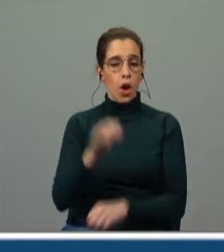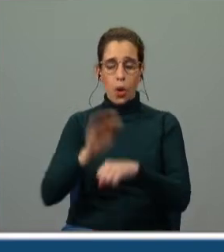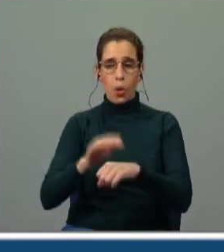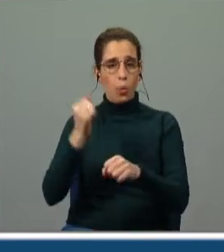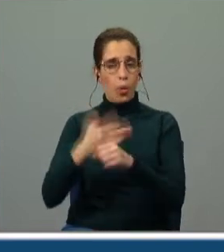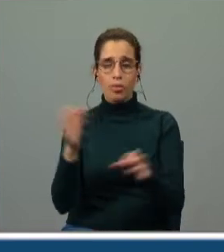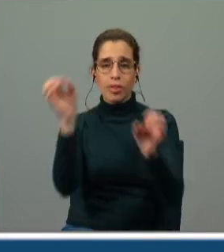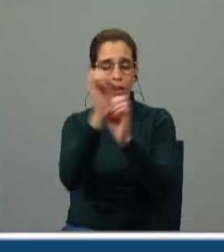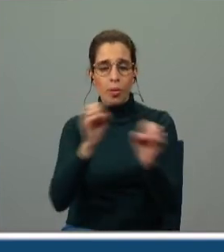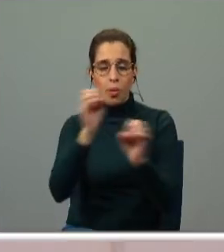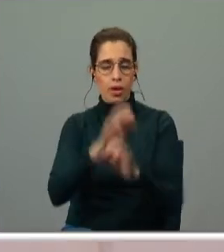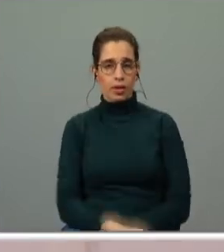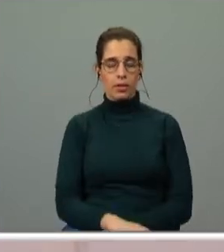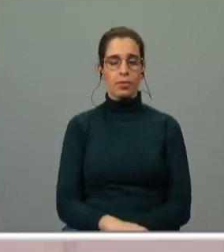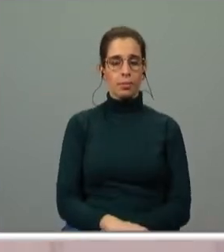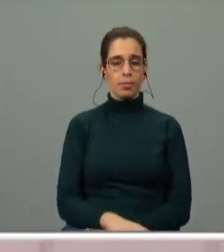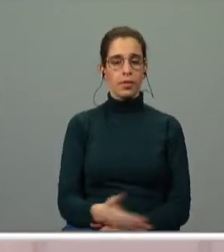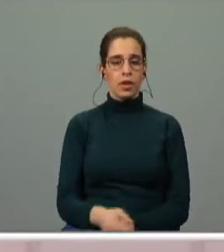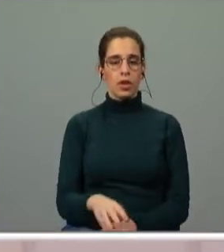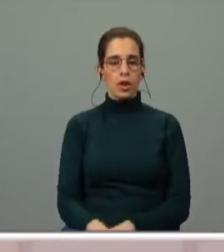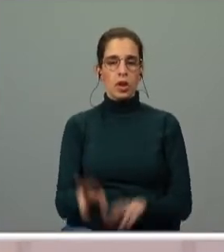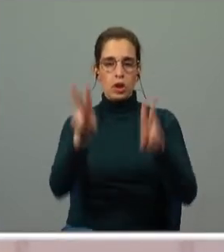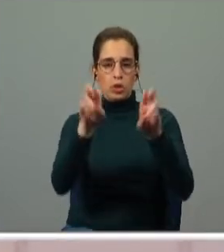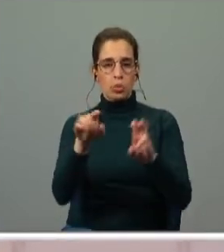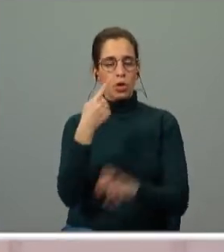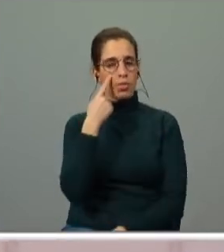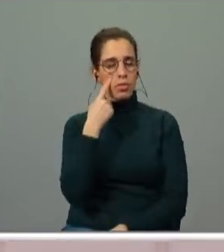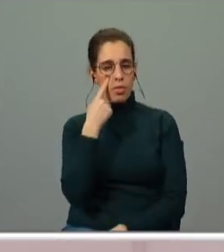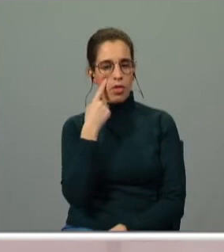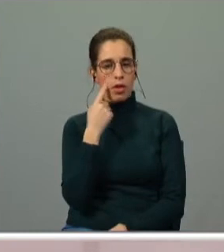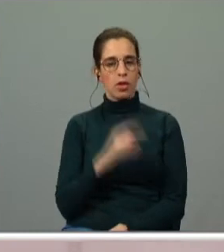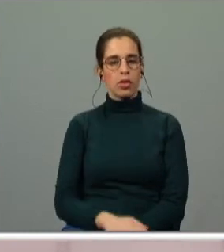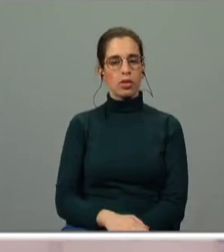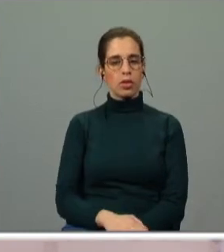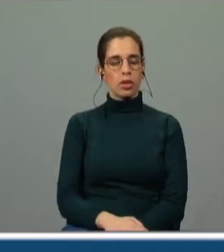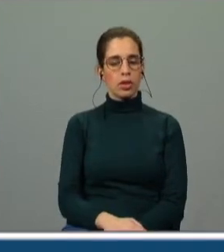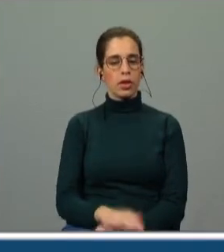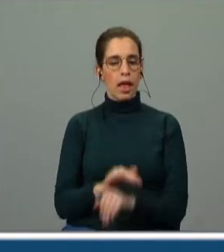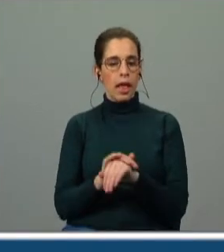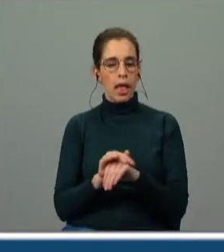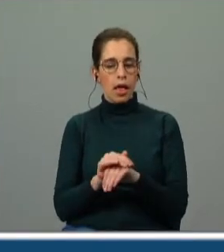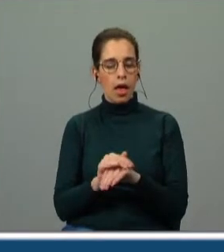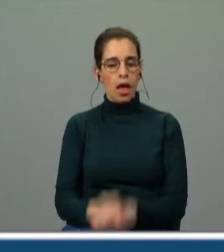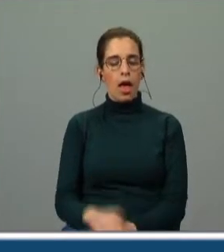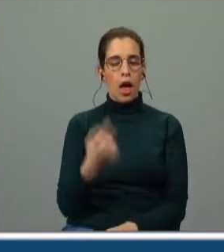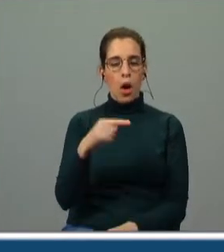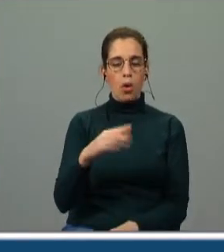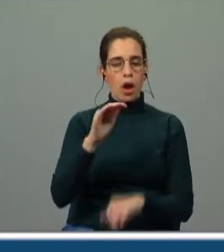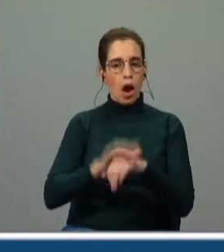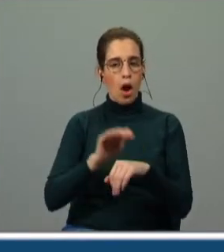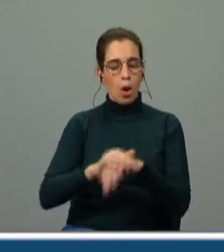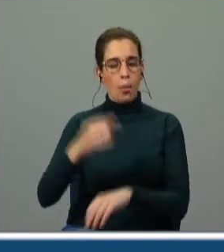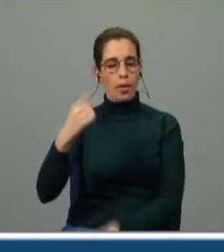não tem culpa nenhuma portanto expressões que mostram a inocência Inês considera-se inocente a única culpa que assume é ter-se